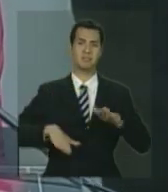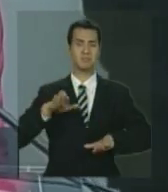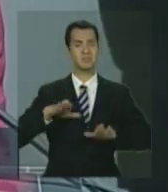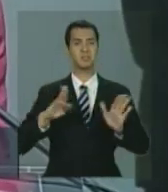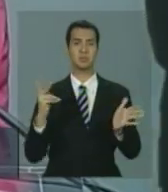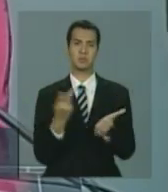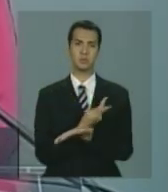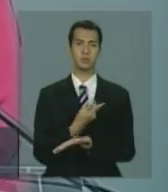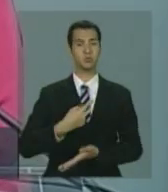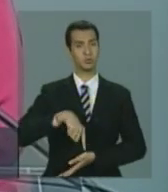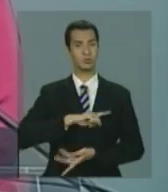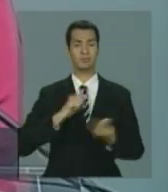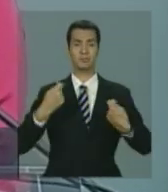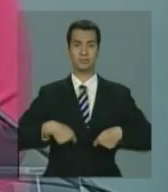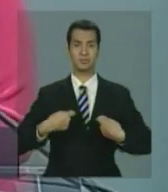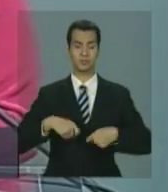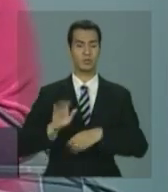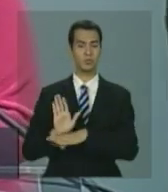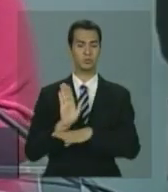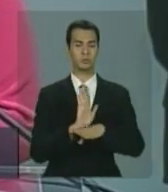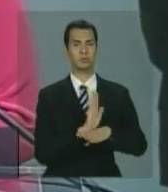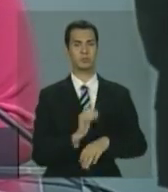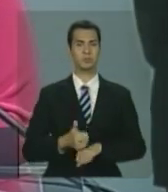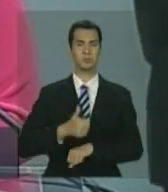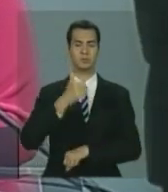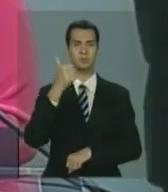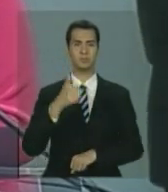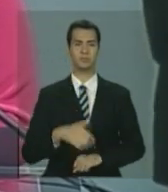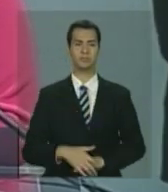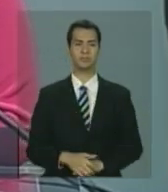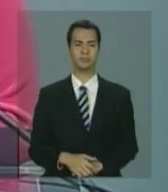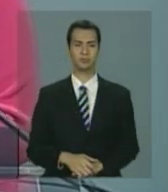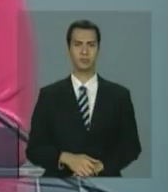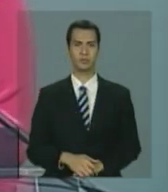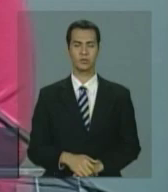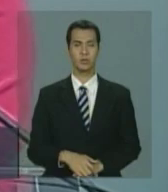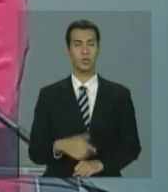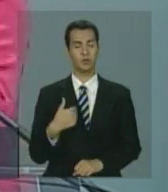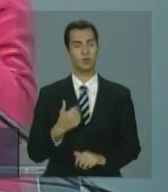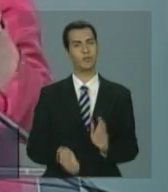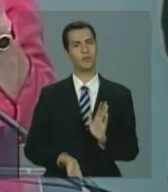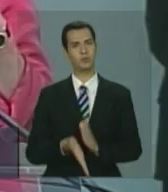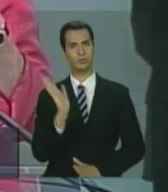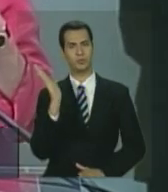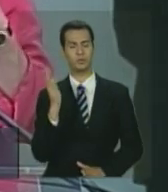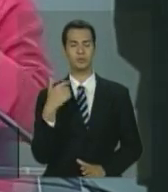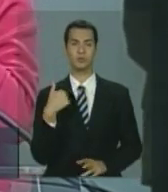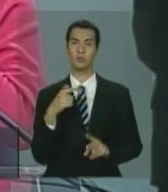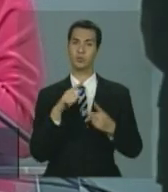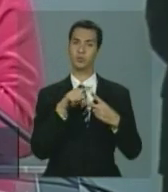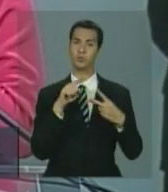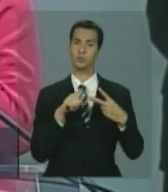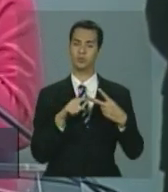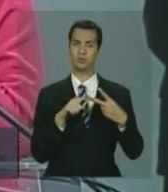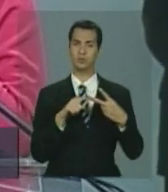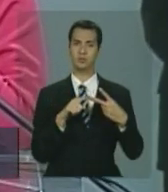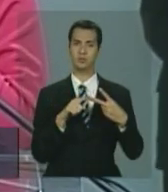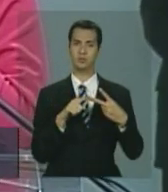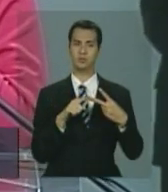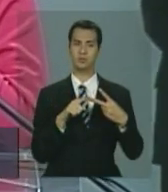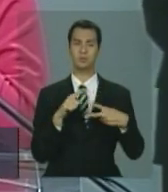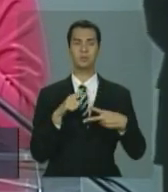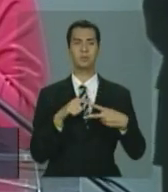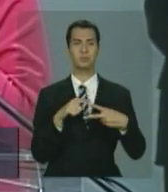de melhorar essa situação. Eu vou sair daqui também com essas duas questões. Primeiro, uma